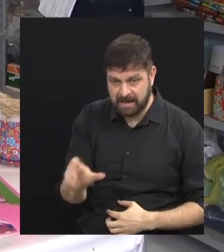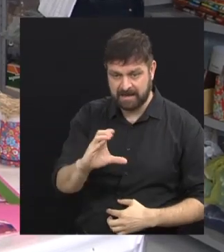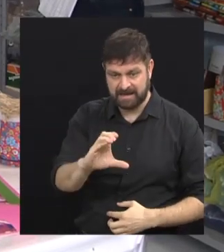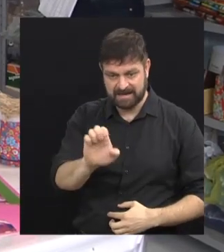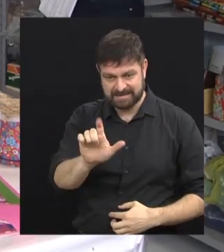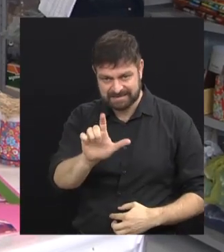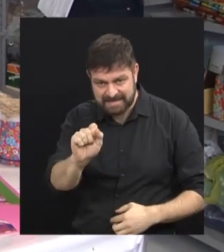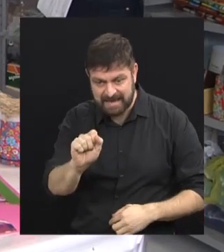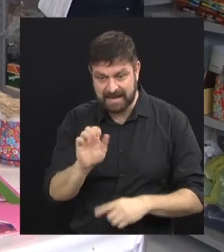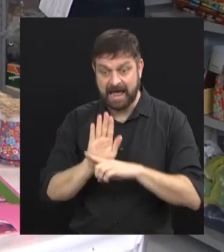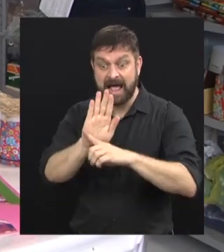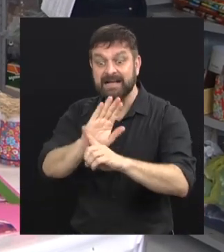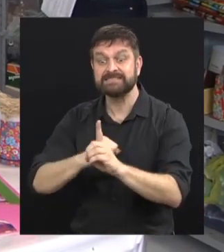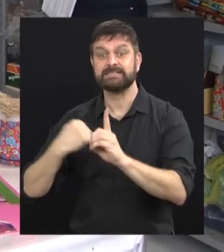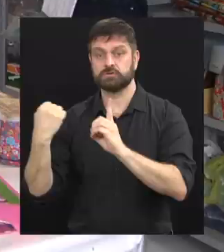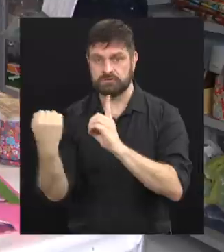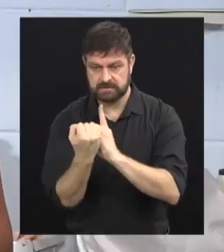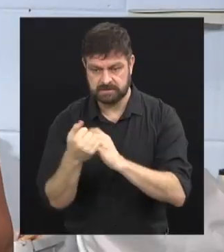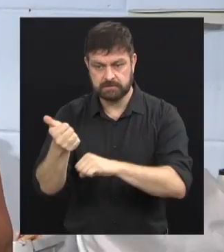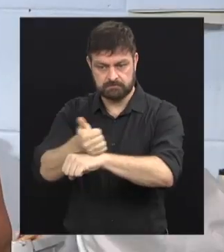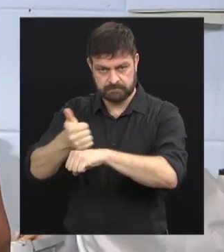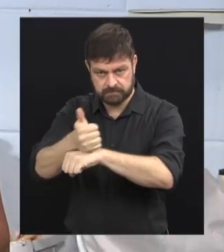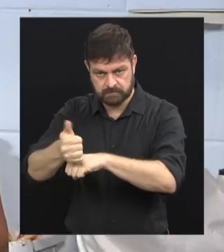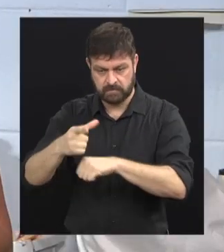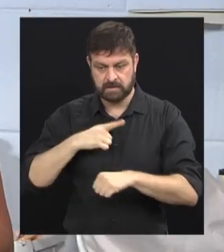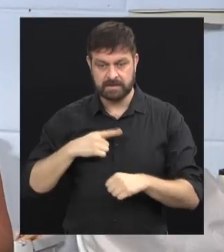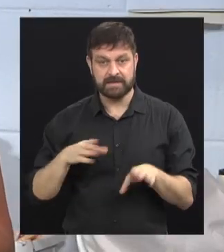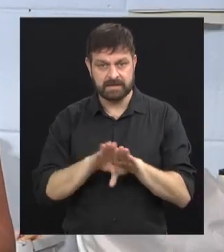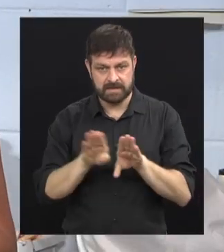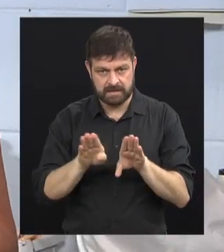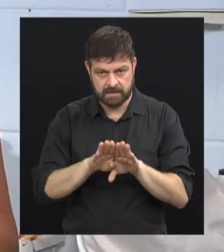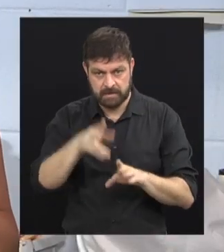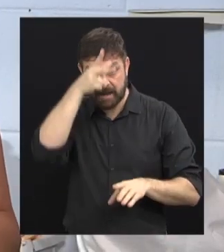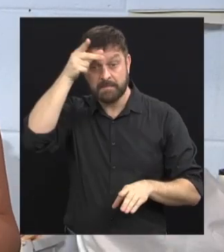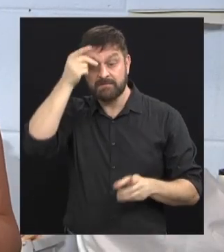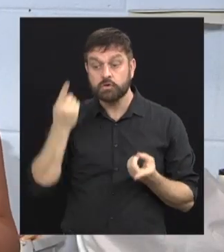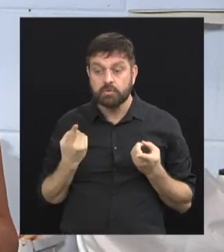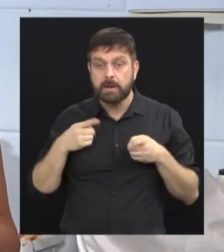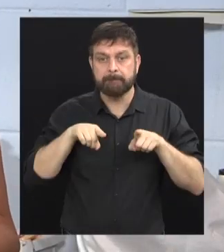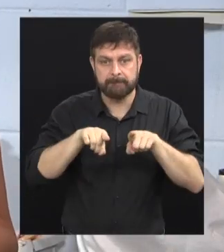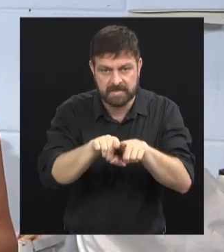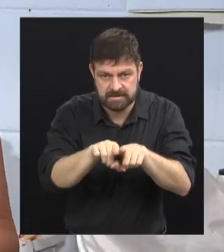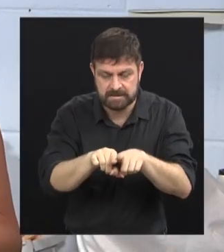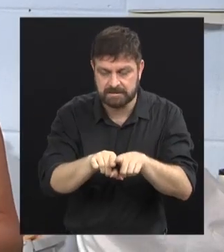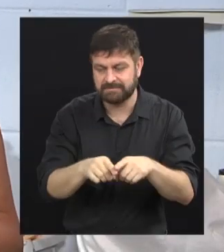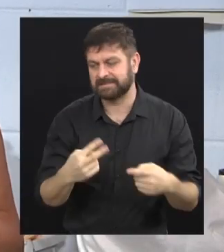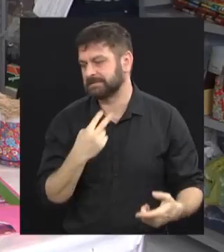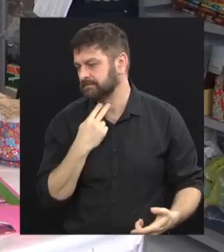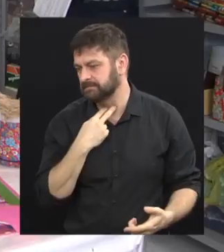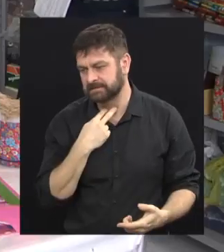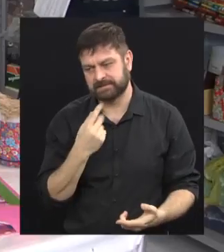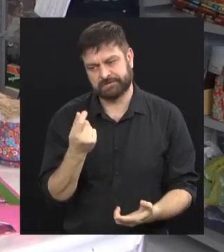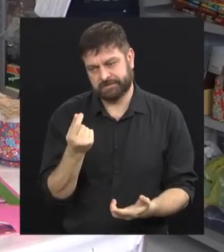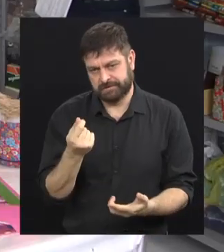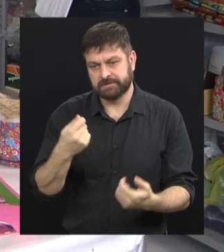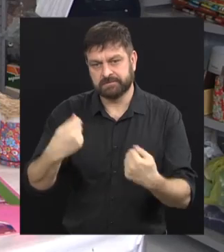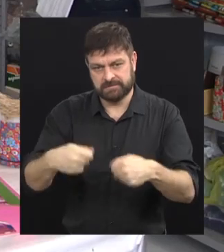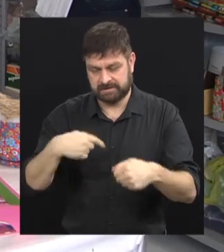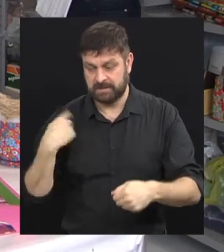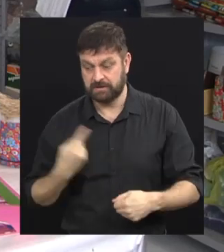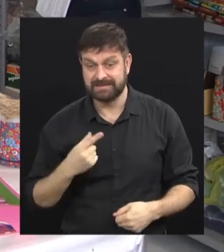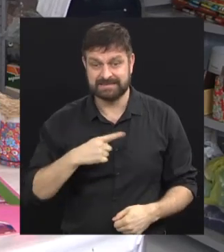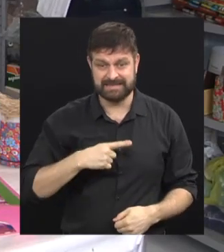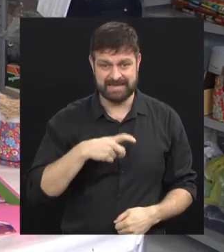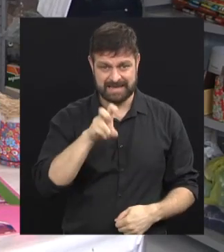e toda a nossa equipe de assistência social. Hoje a gente tem uma parceria com o Poder Público, mas não é o suficiente, porque nós